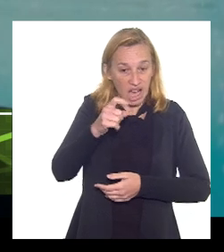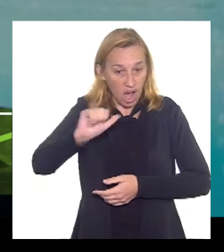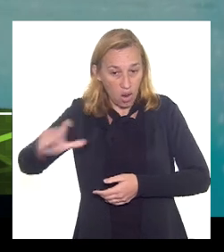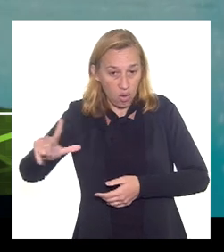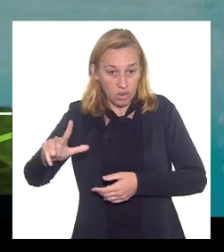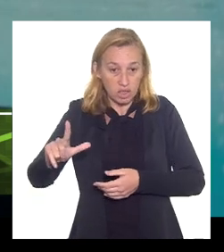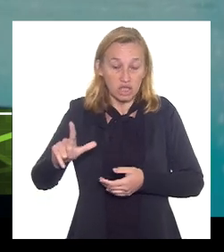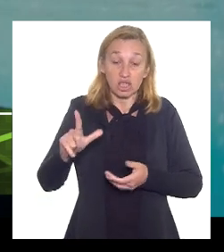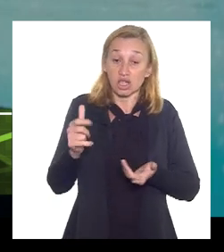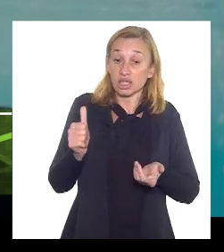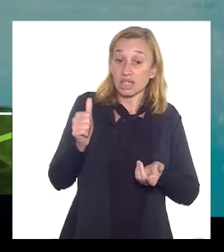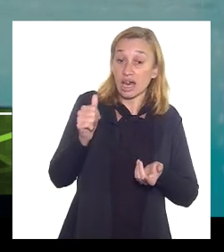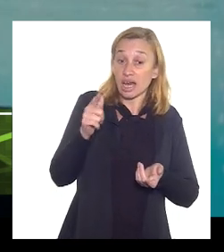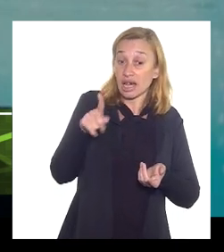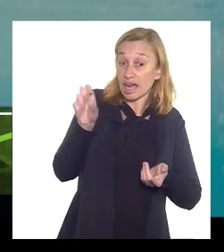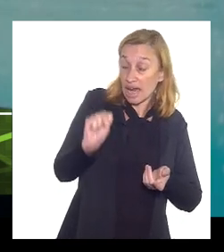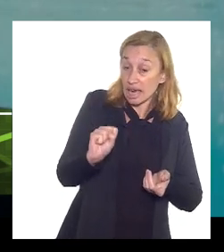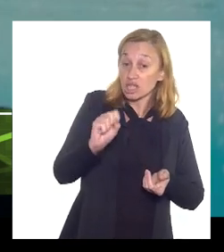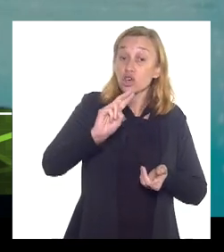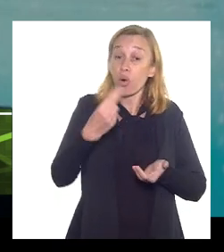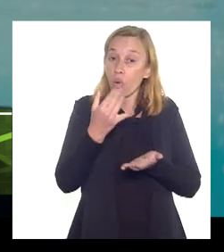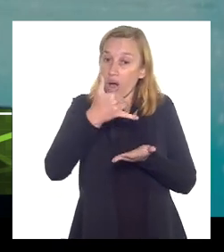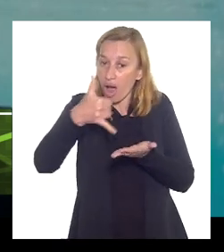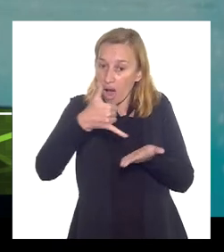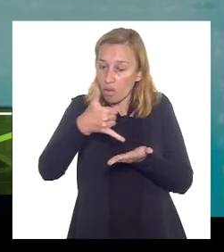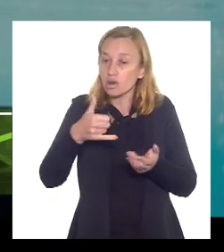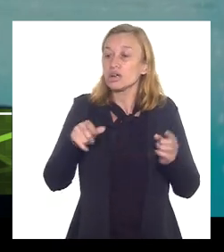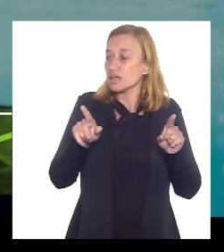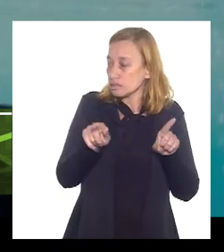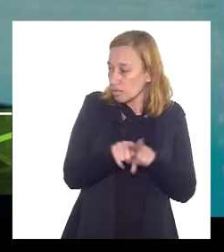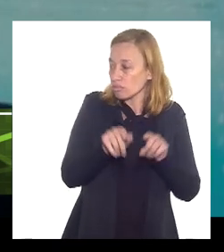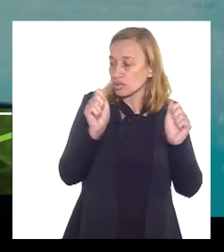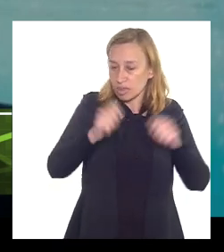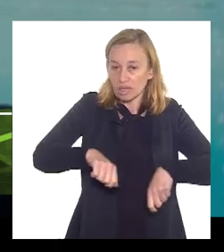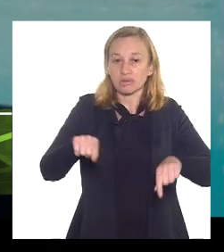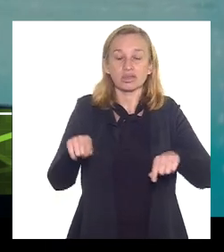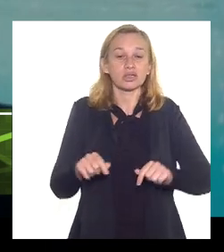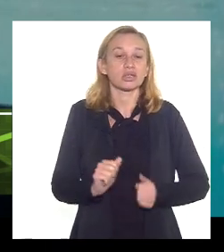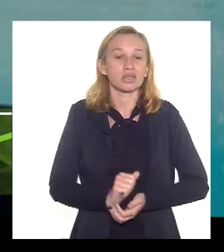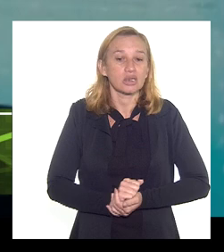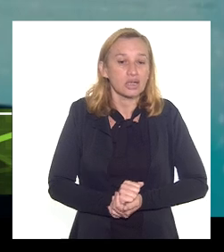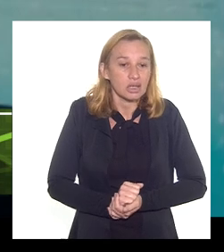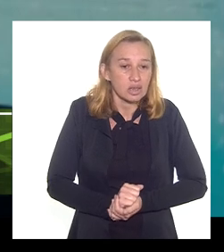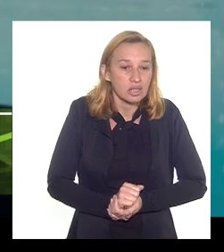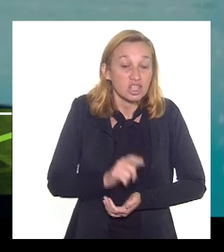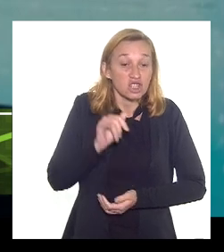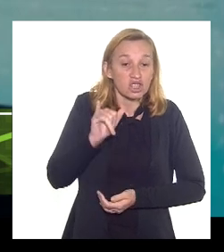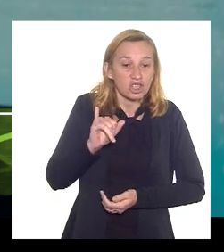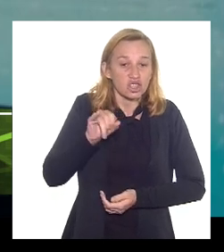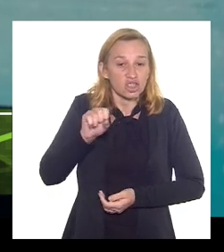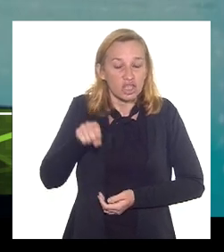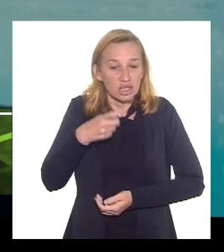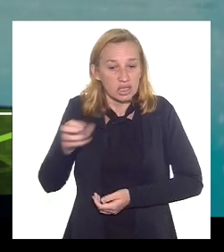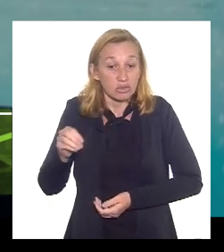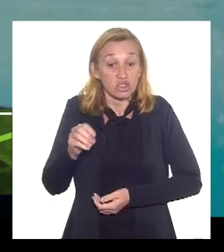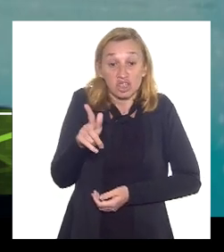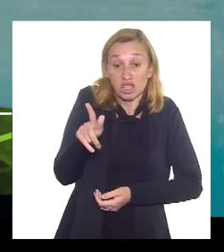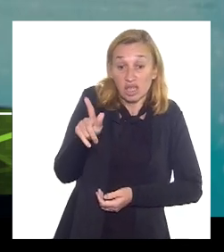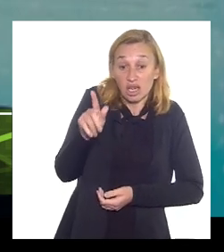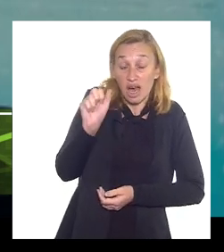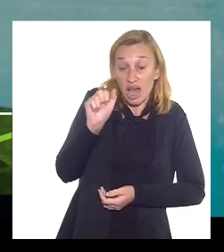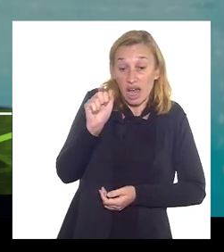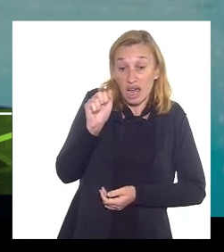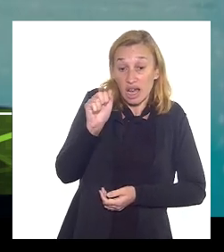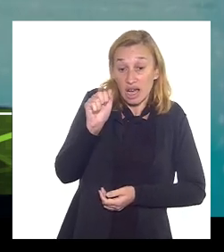ou gás então eu tenho essa possibilidade também de maximizar a injeção de gás para recuperar mais